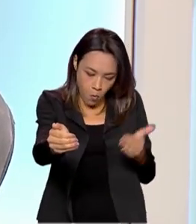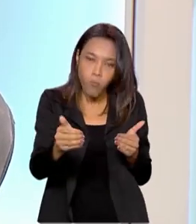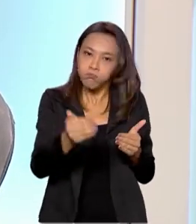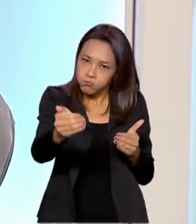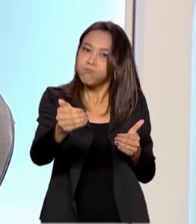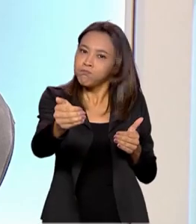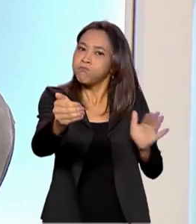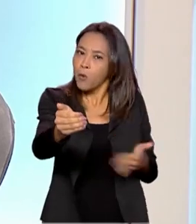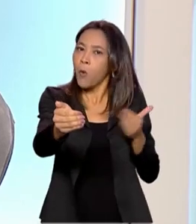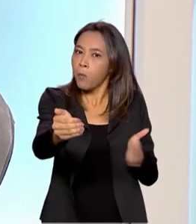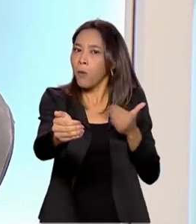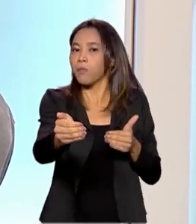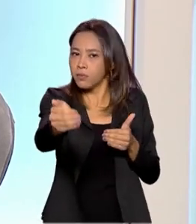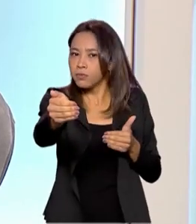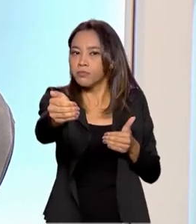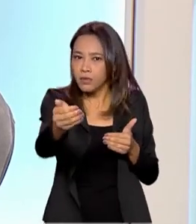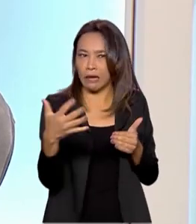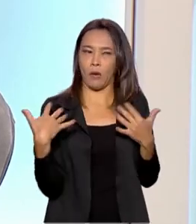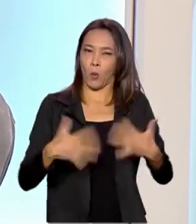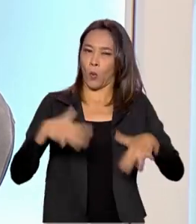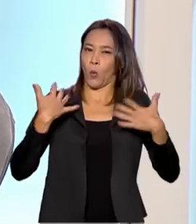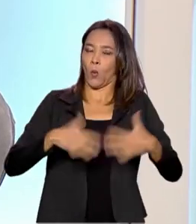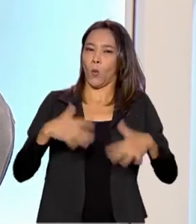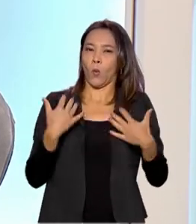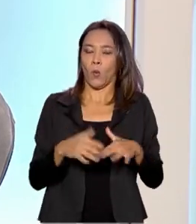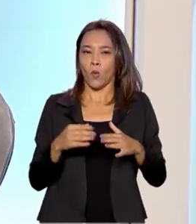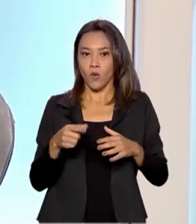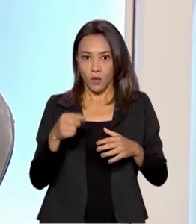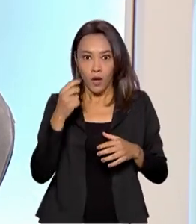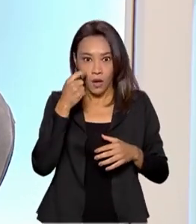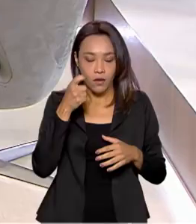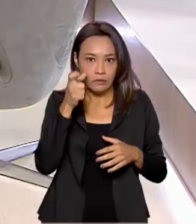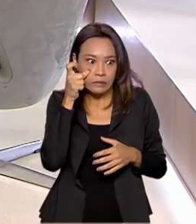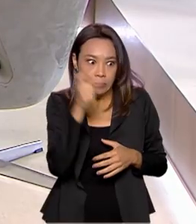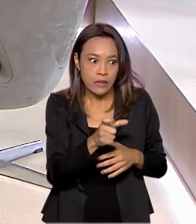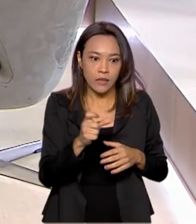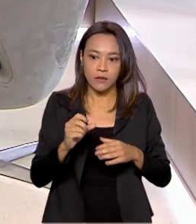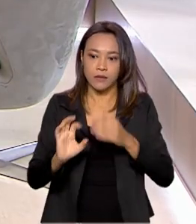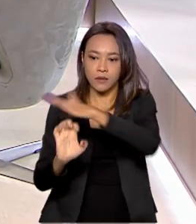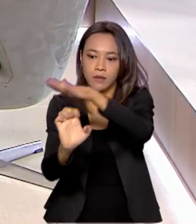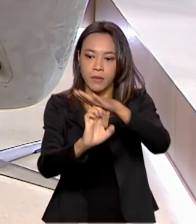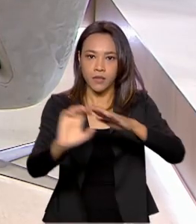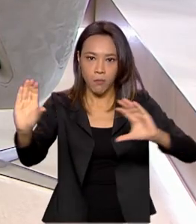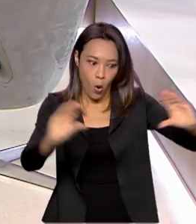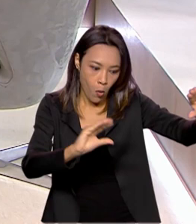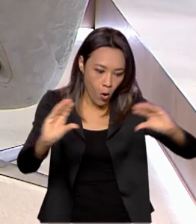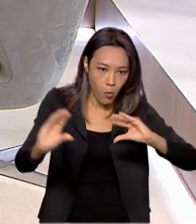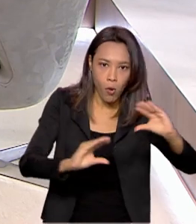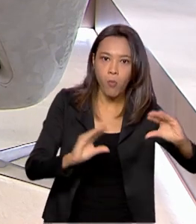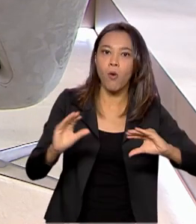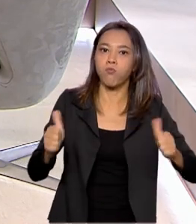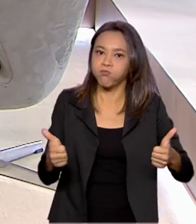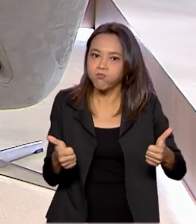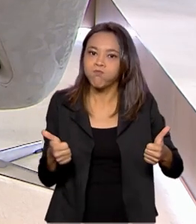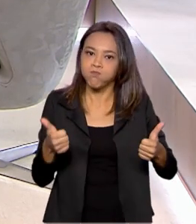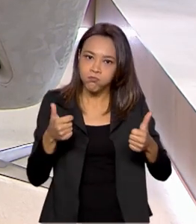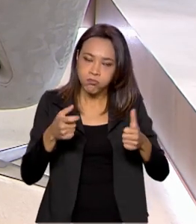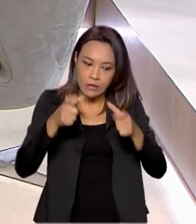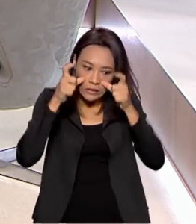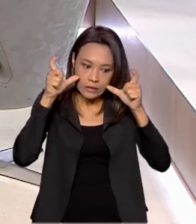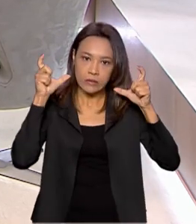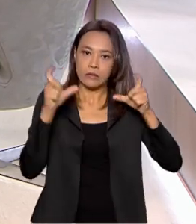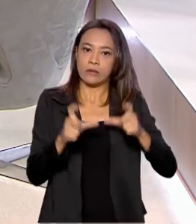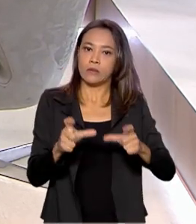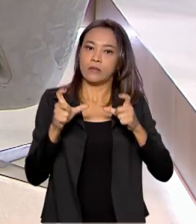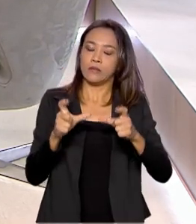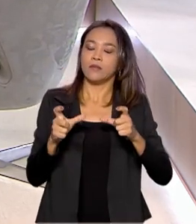Brasil, ela já é muito grande, os investimentos estão sendo realizados, como eu disse, esse crescimento de